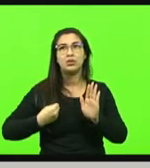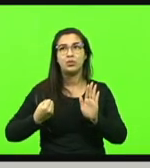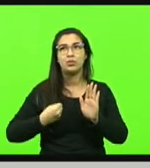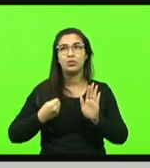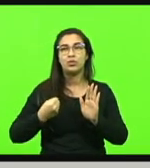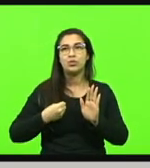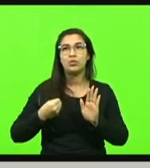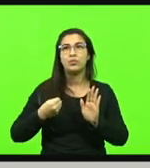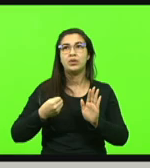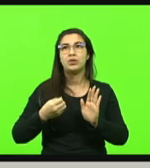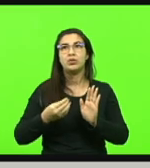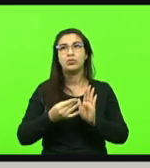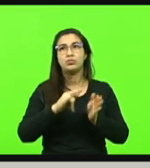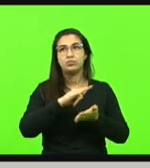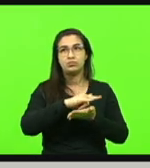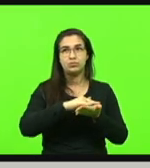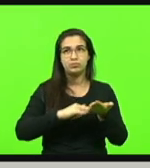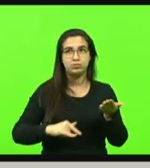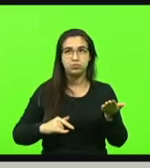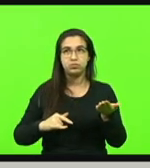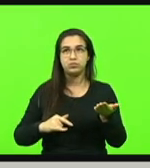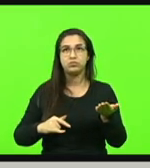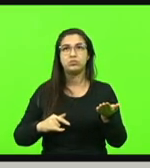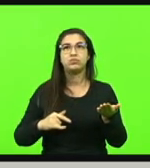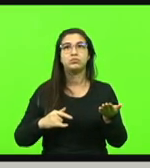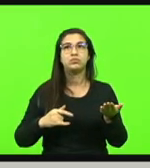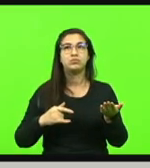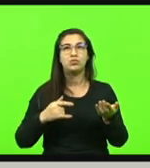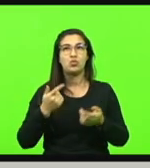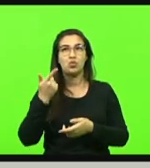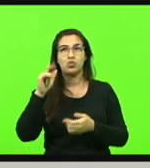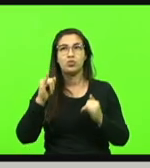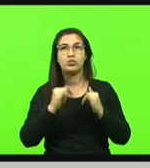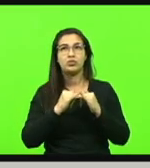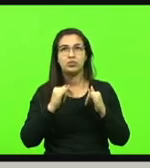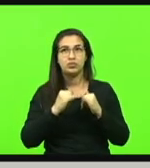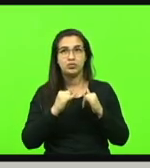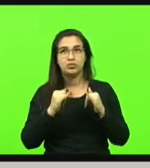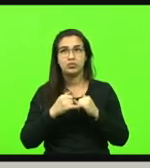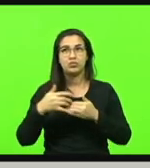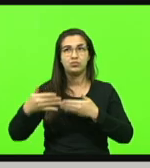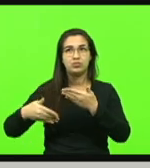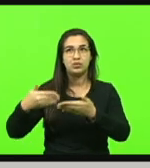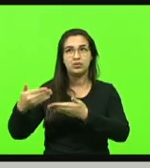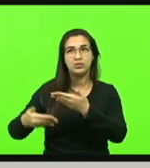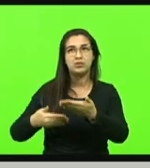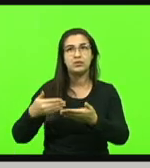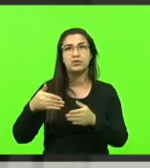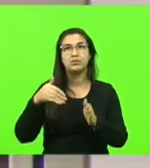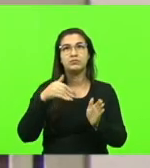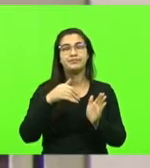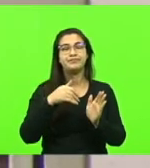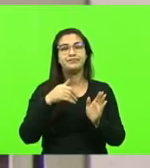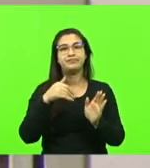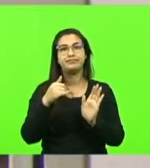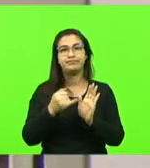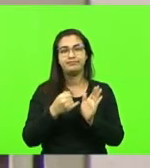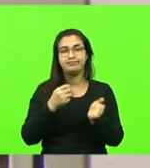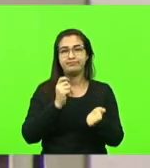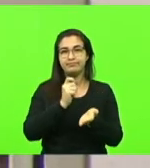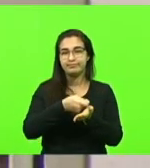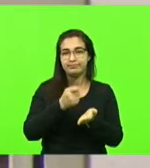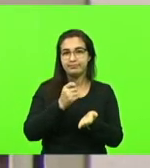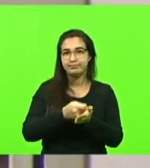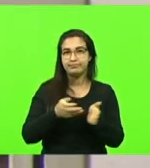de tempo de contribuição. Emitida pelo outro instituto. Nos processos de averbação, de tempo de contribuição. Em discussão. Não